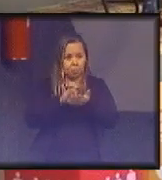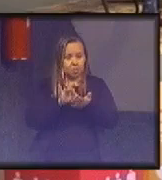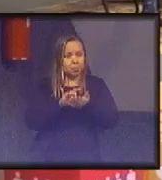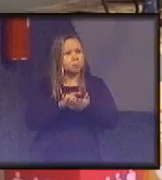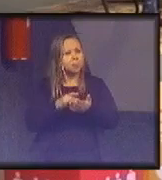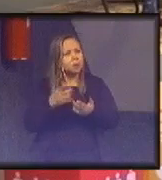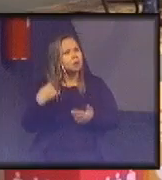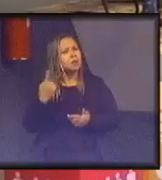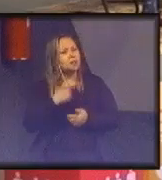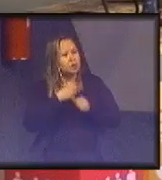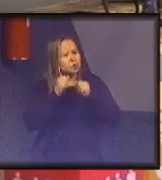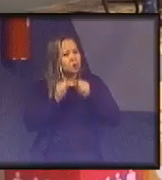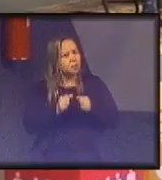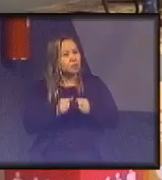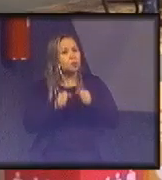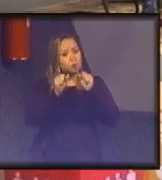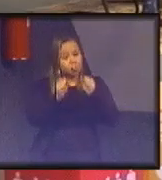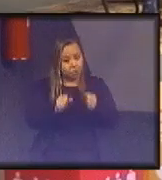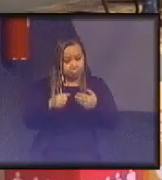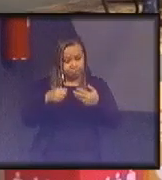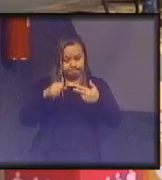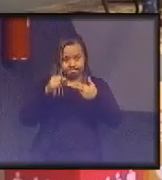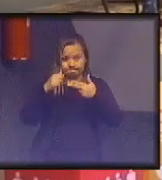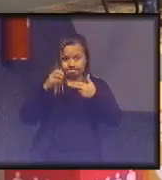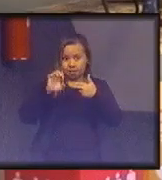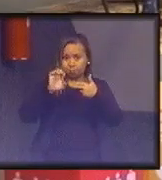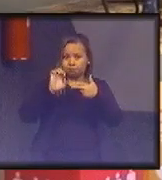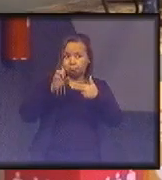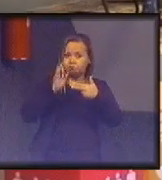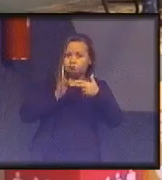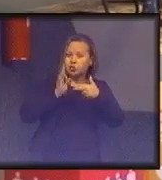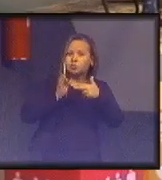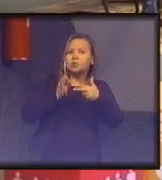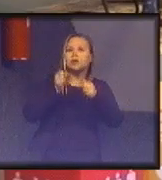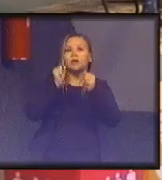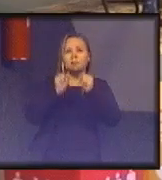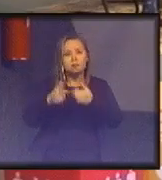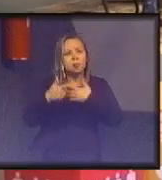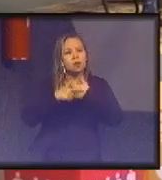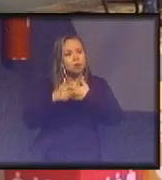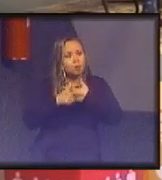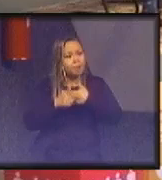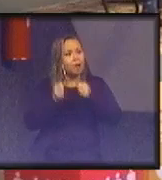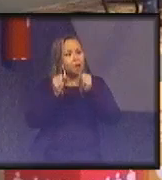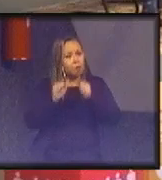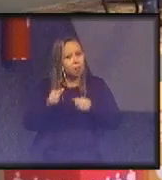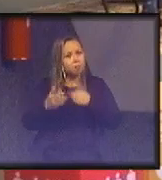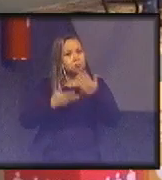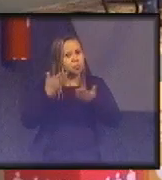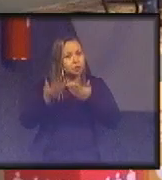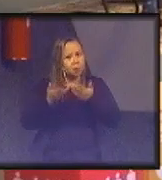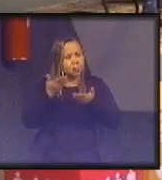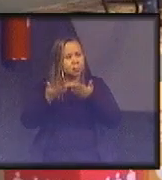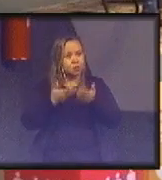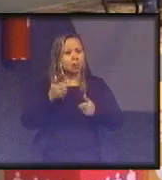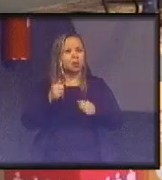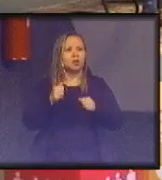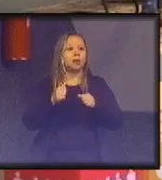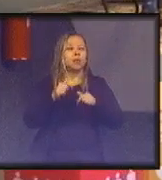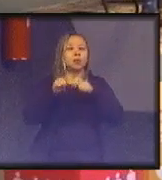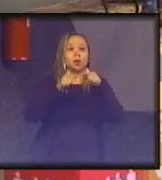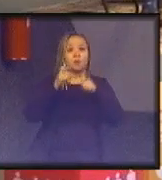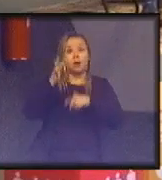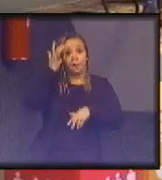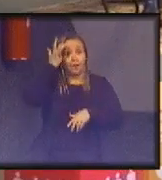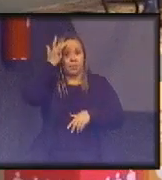E que o Poder Judiciário tem, sim, seu papel, como foi colocado aqui, que é, por exemplo, facilitando as relações de trabalho, flexibilizando